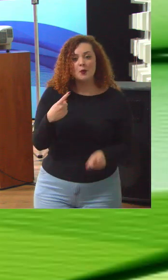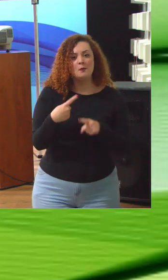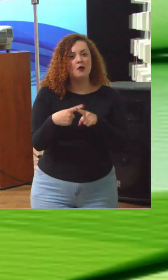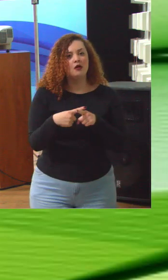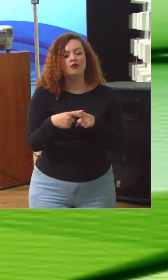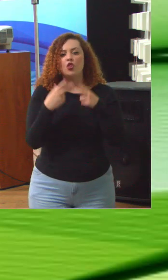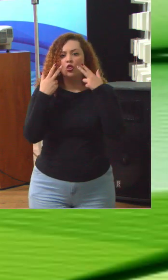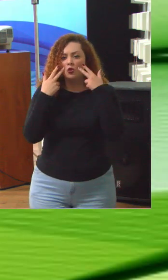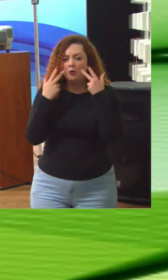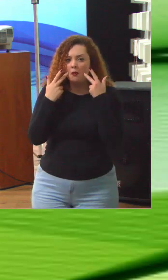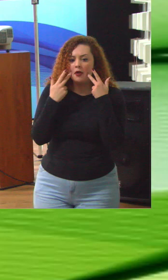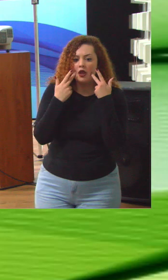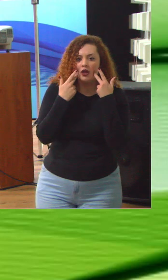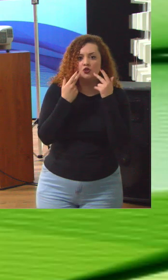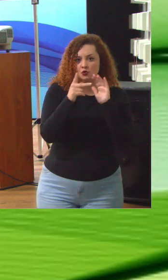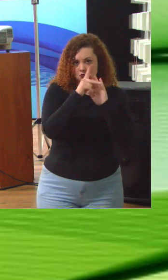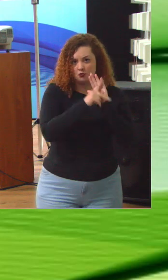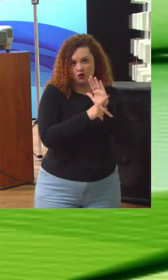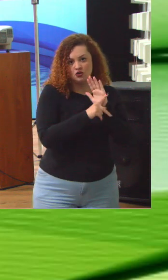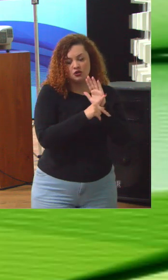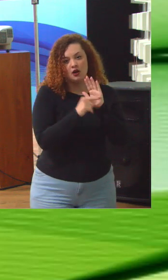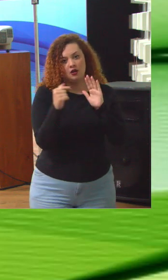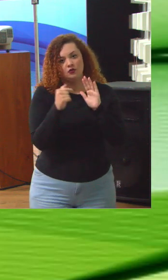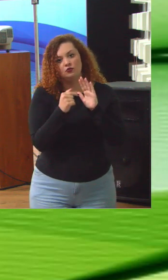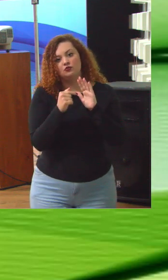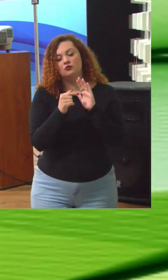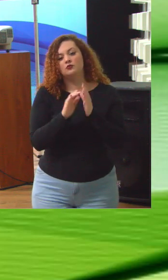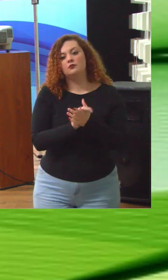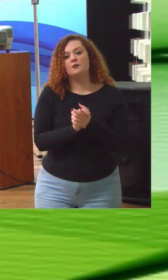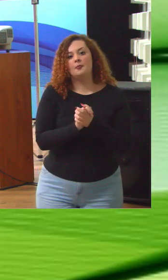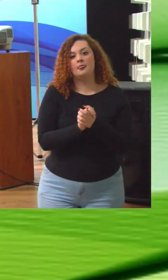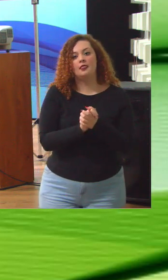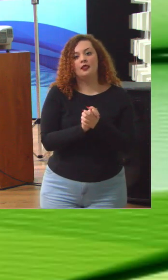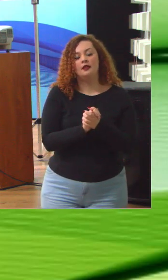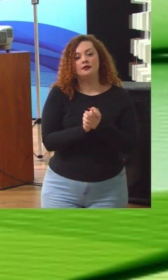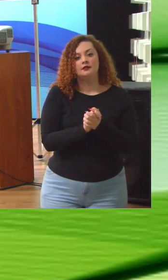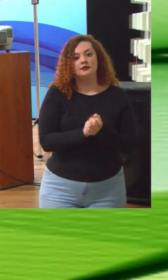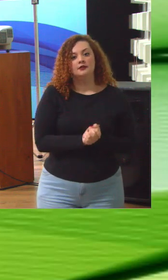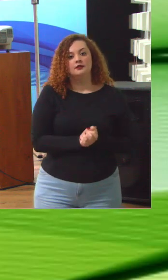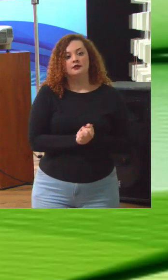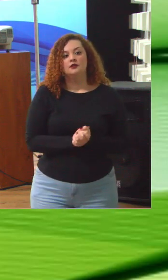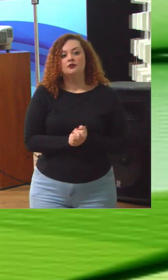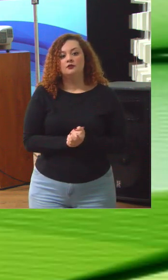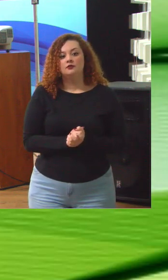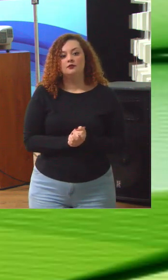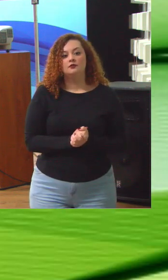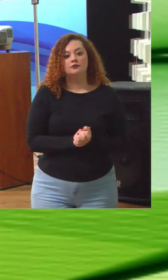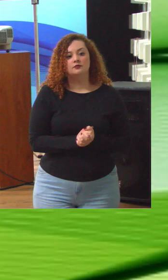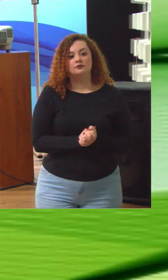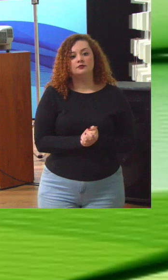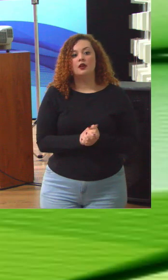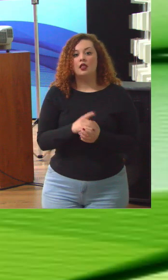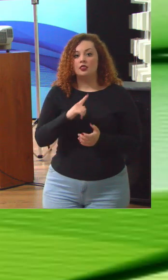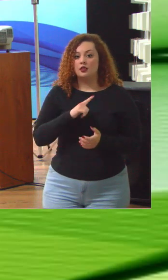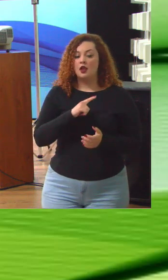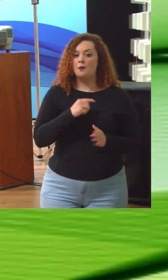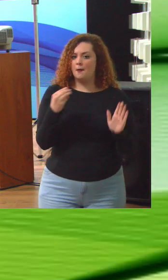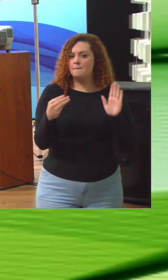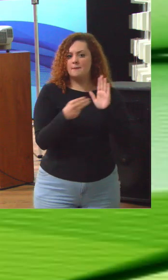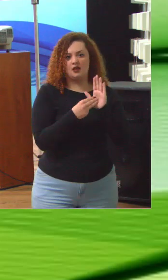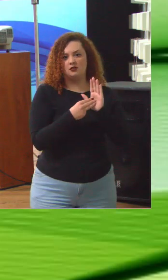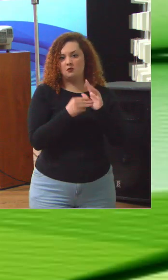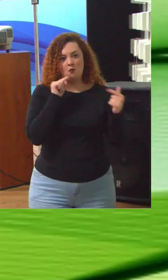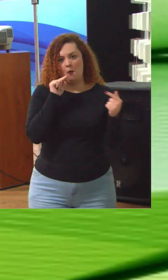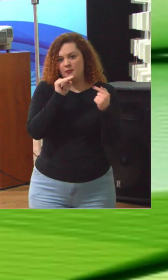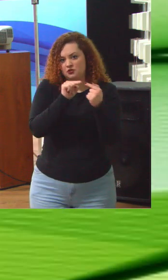uma política pública é o estabelecimento de uma determinada meta, de um determinado alvo que se